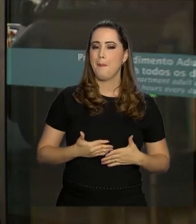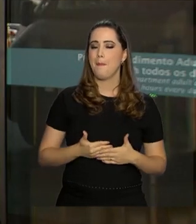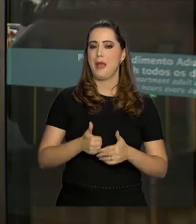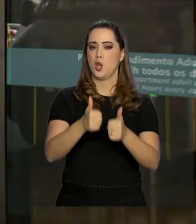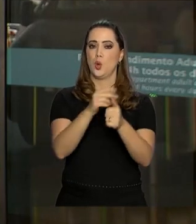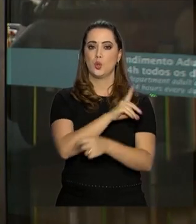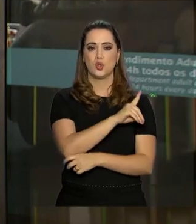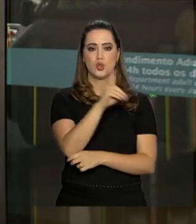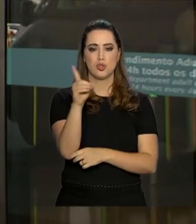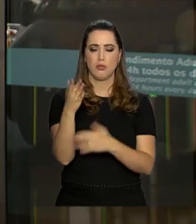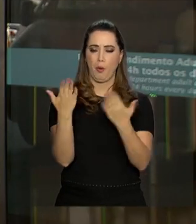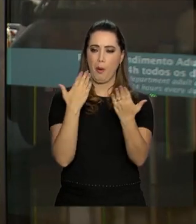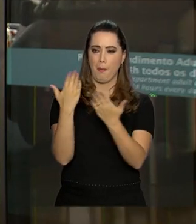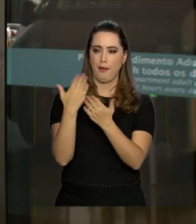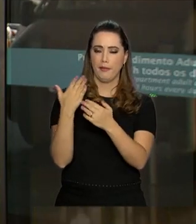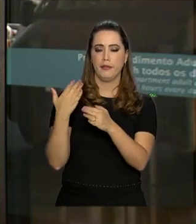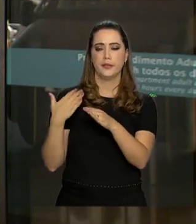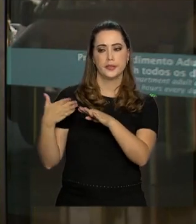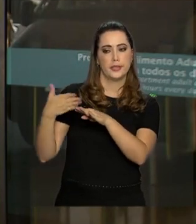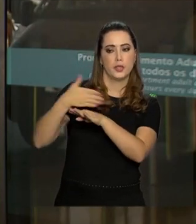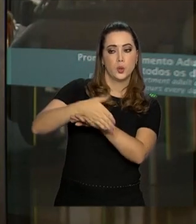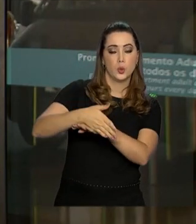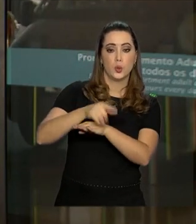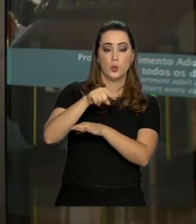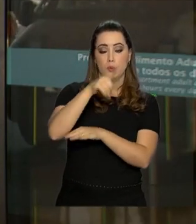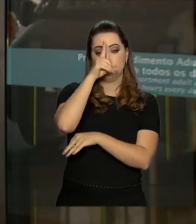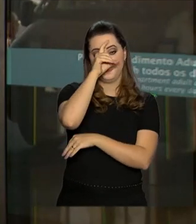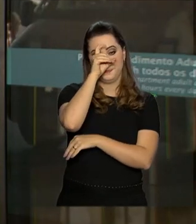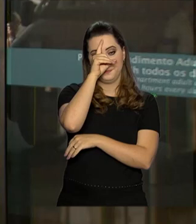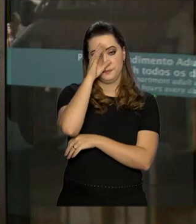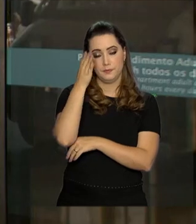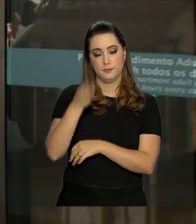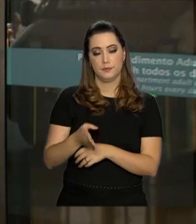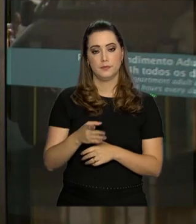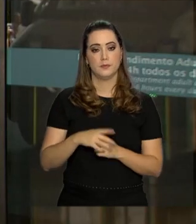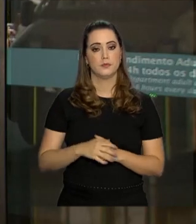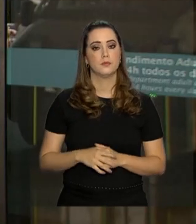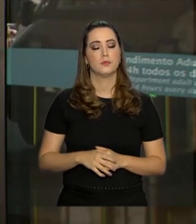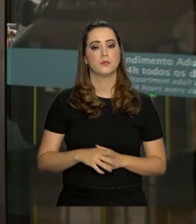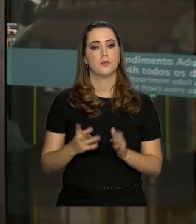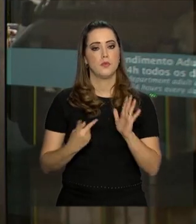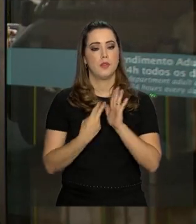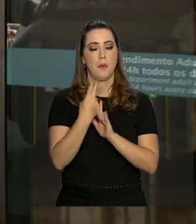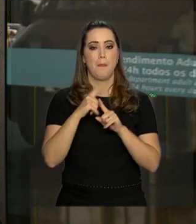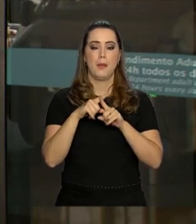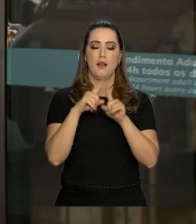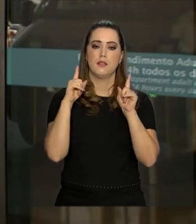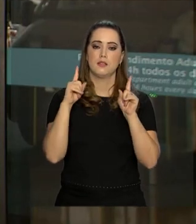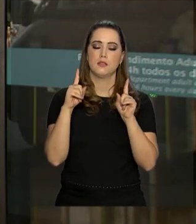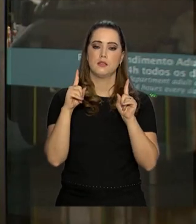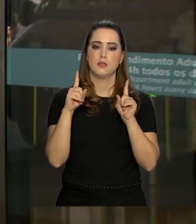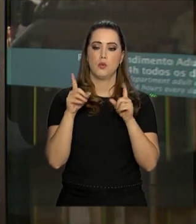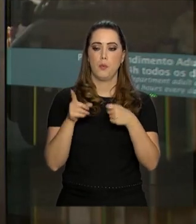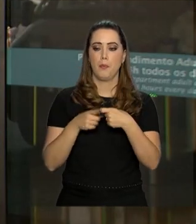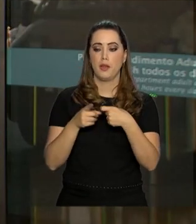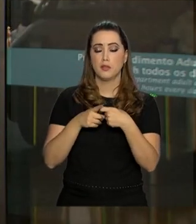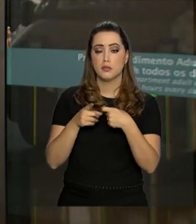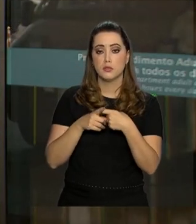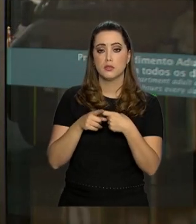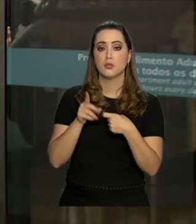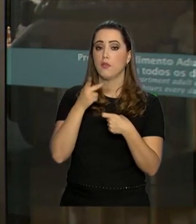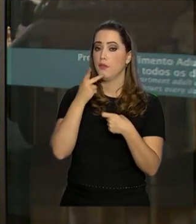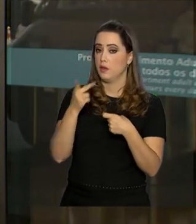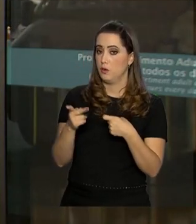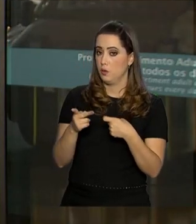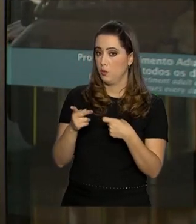dia desde que o Presidente foi internado e se submeteu a essa cirurgia Agora, o médico passou, nas